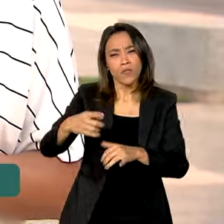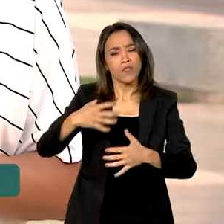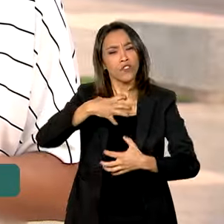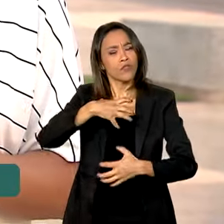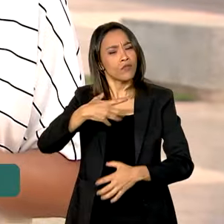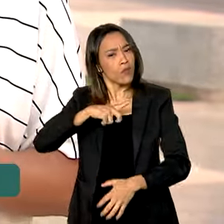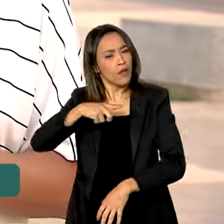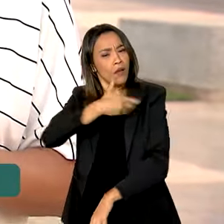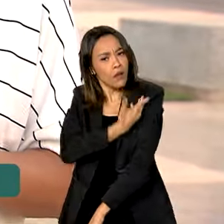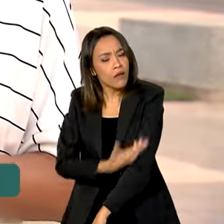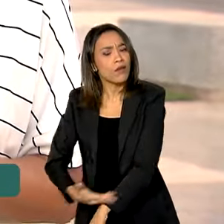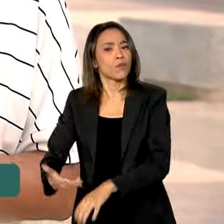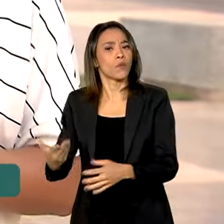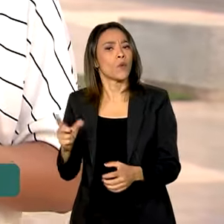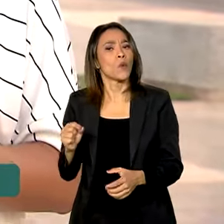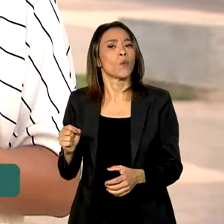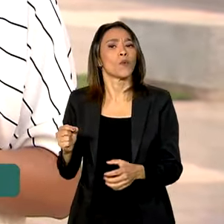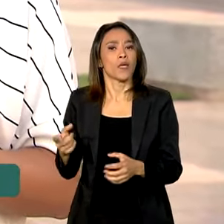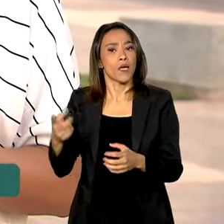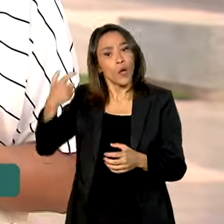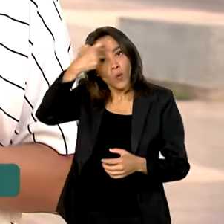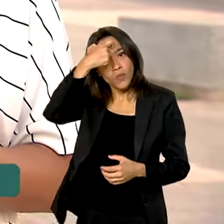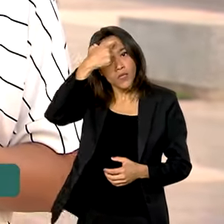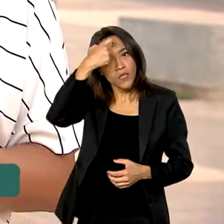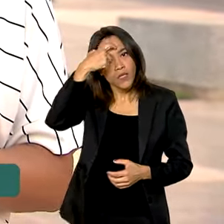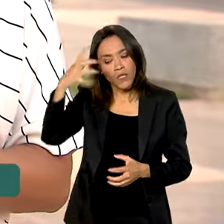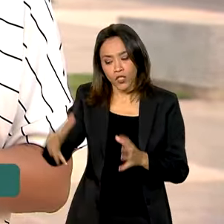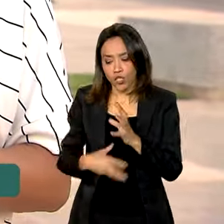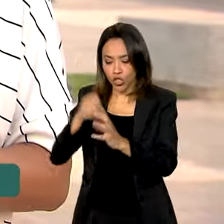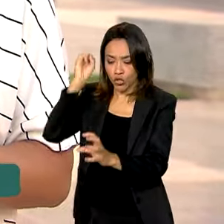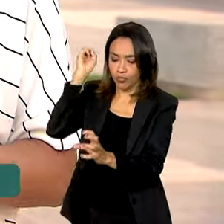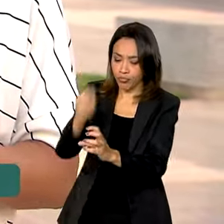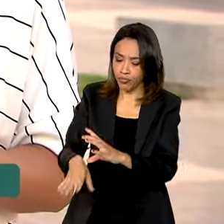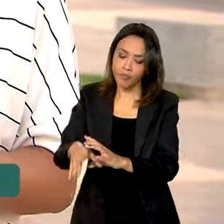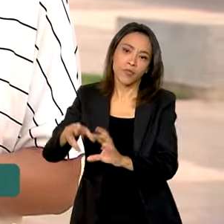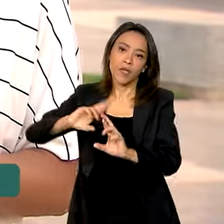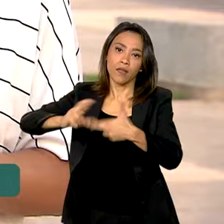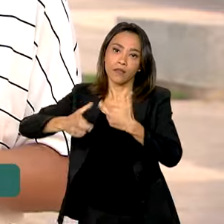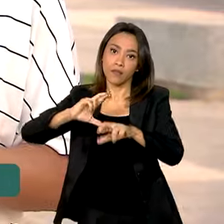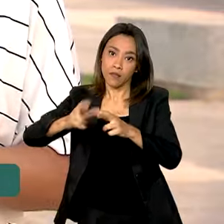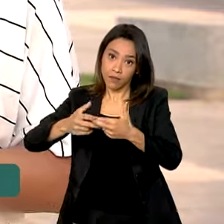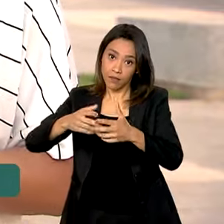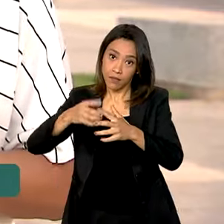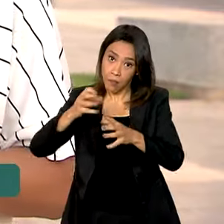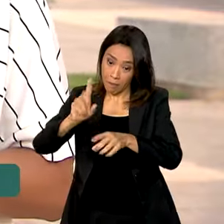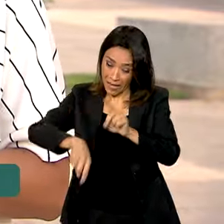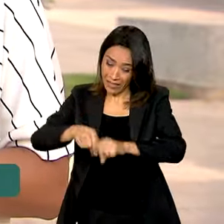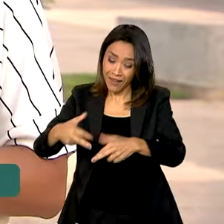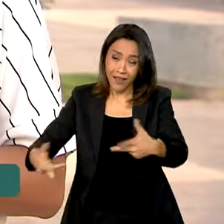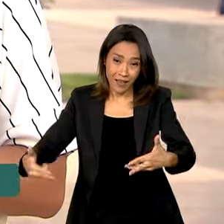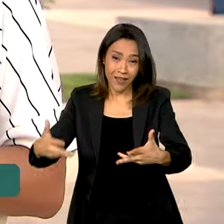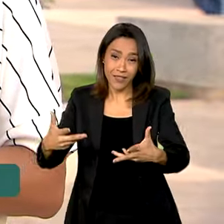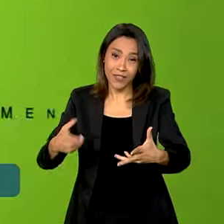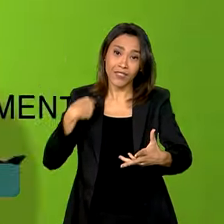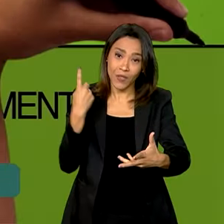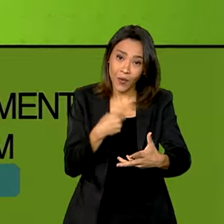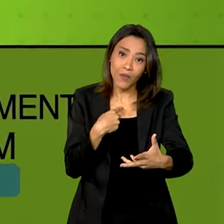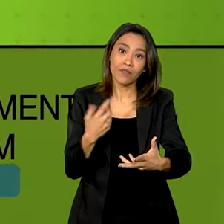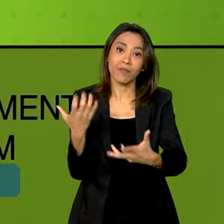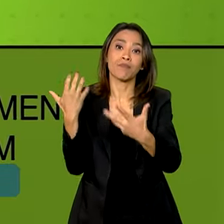agora voltada para o descarte consciente das embalagens que consumimos quando não estamos em casa.